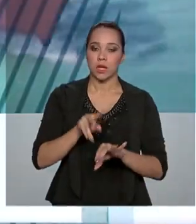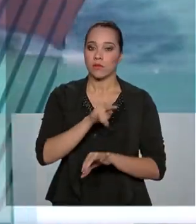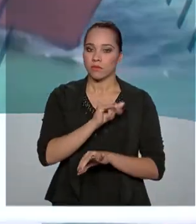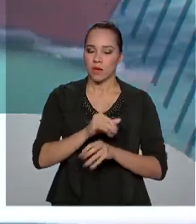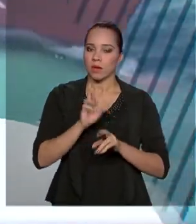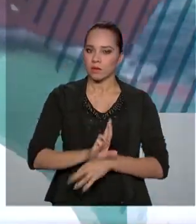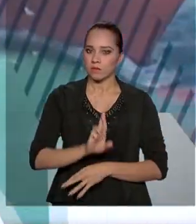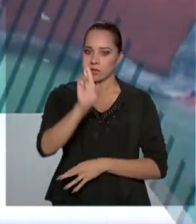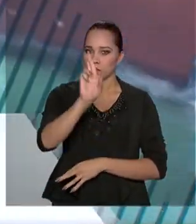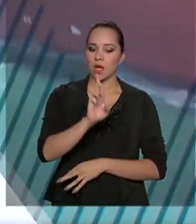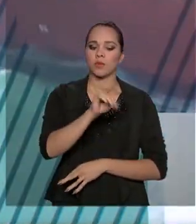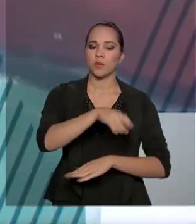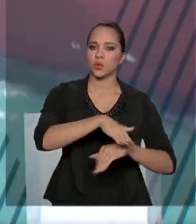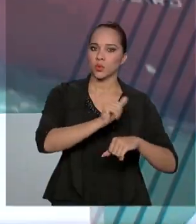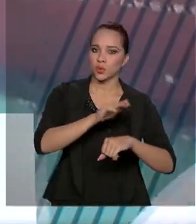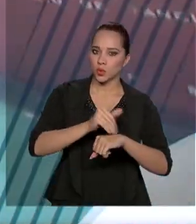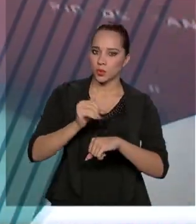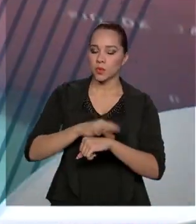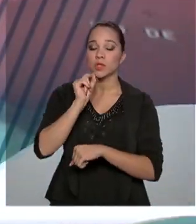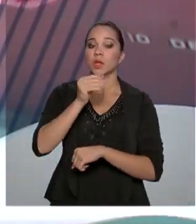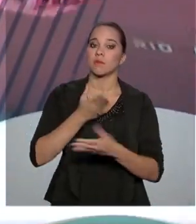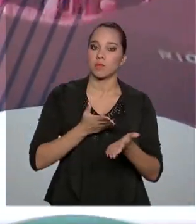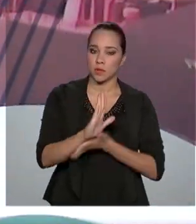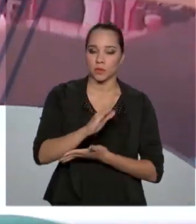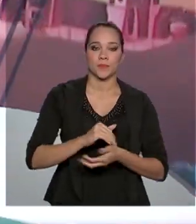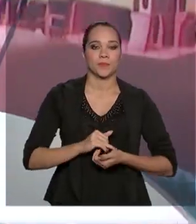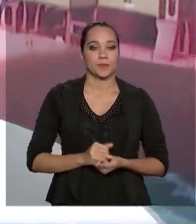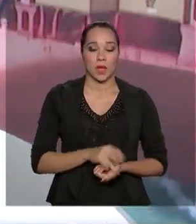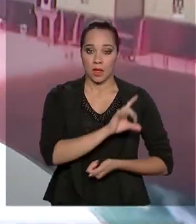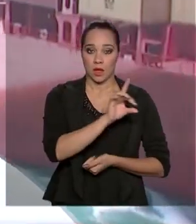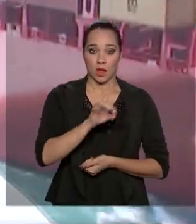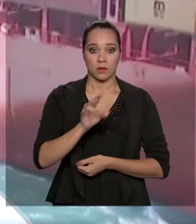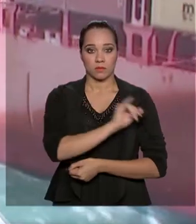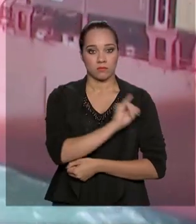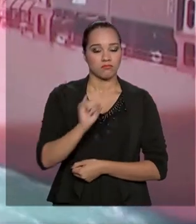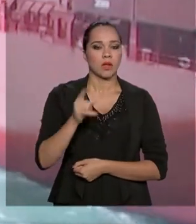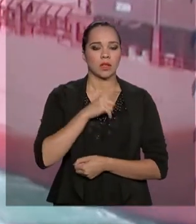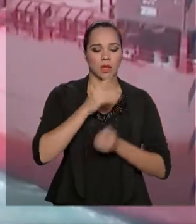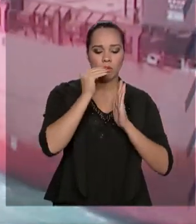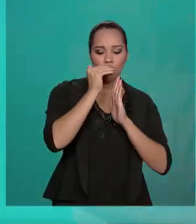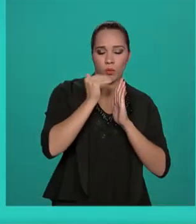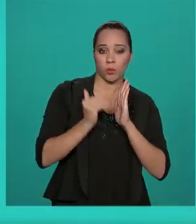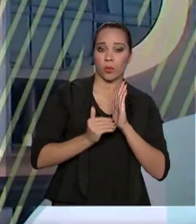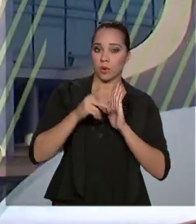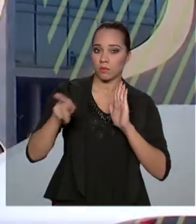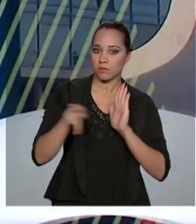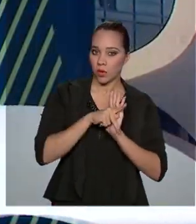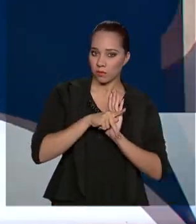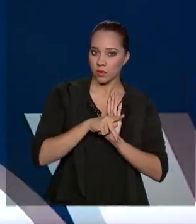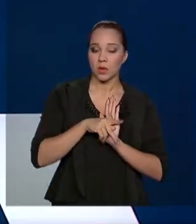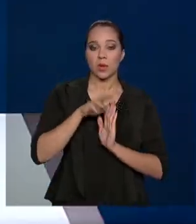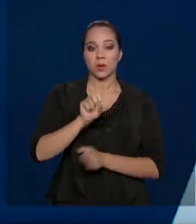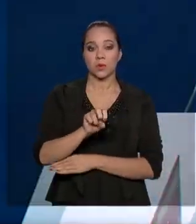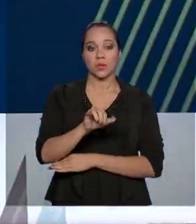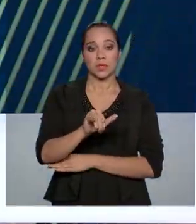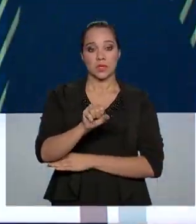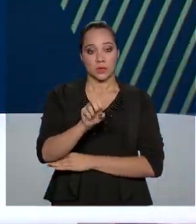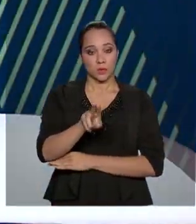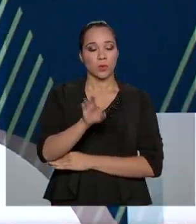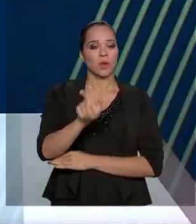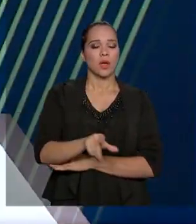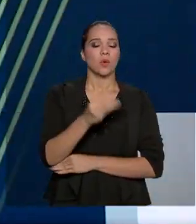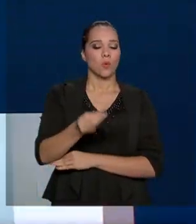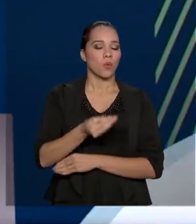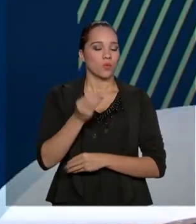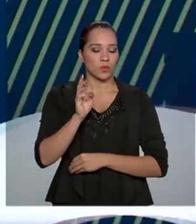ser as responsáveis pela chamada dos aprovados. E cada instituição tem um cronograma próprio. O SISU é uma das formas